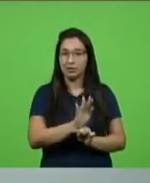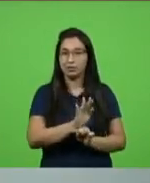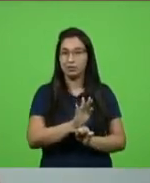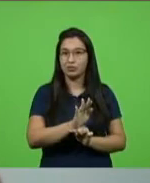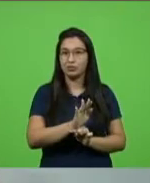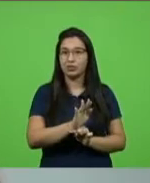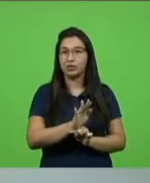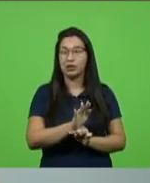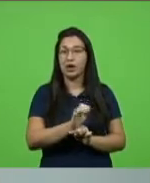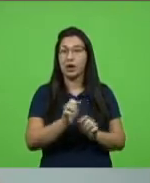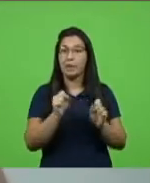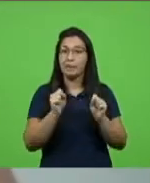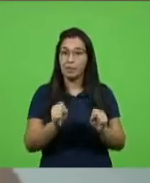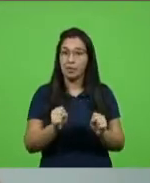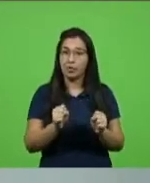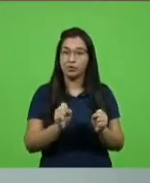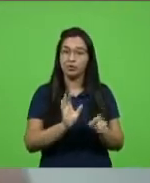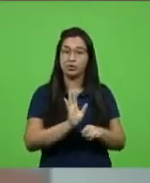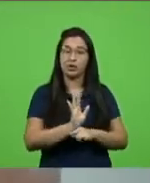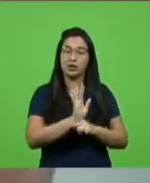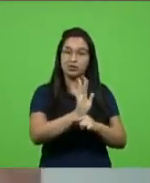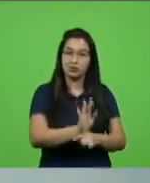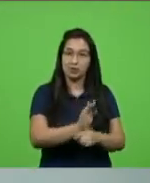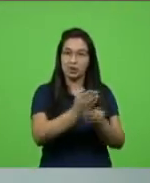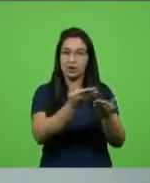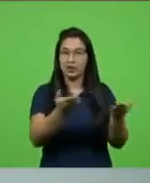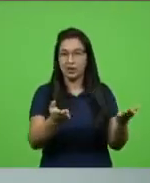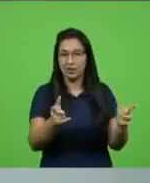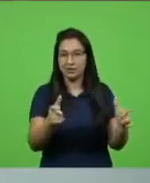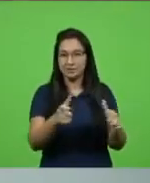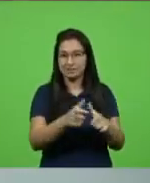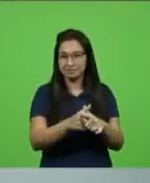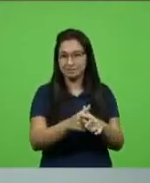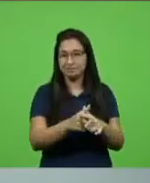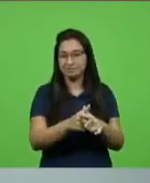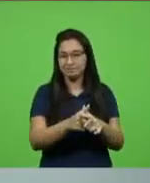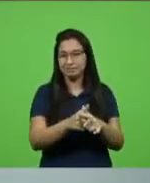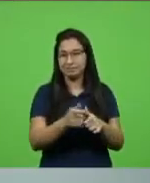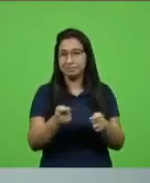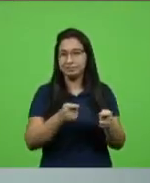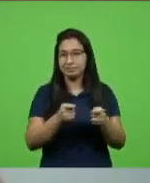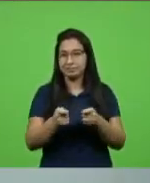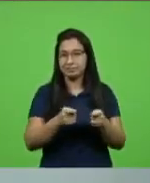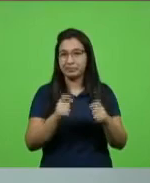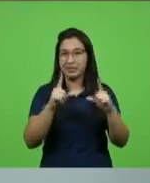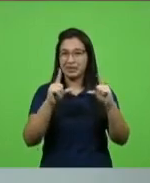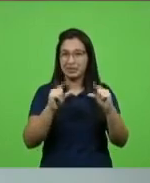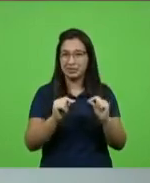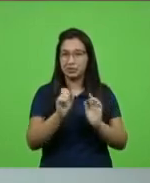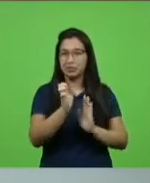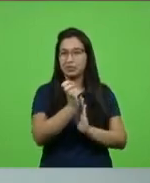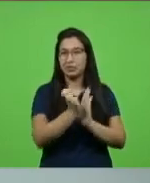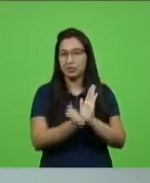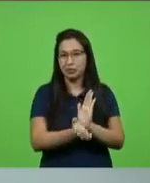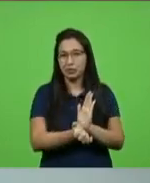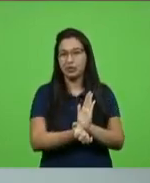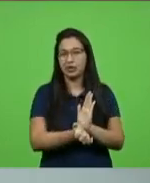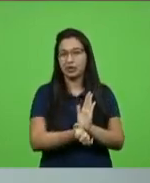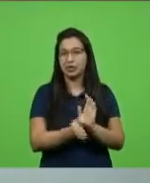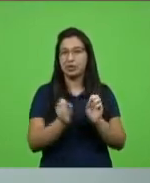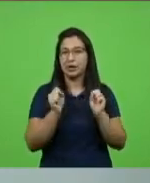aval disponível para esses pequenos negócios que ele tenha burocracia reduzida que ele possa de fato ser